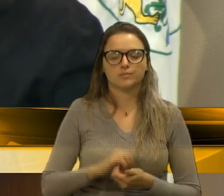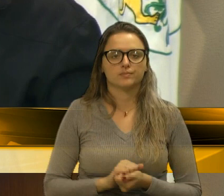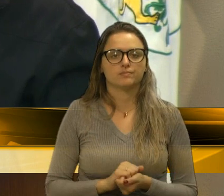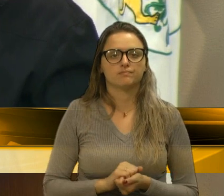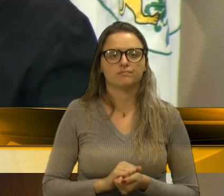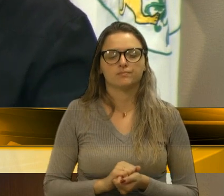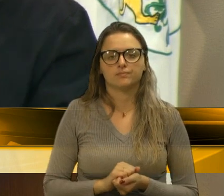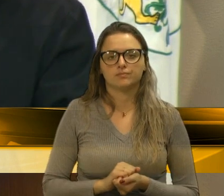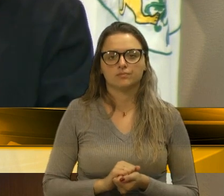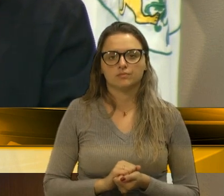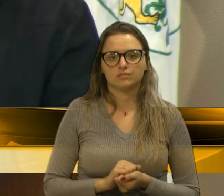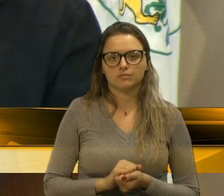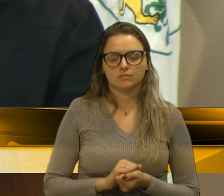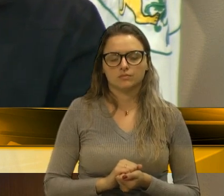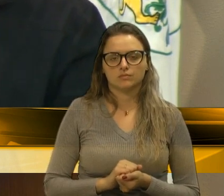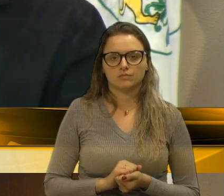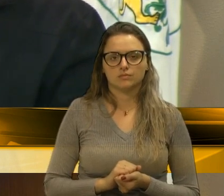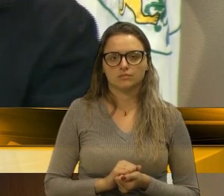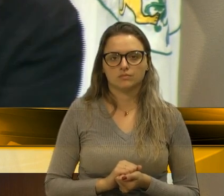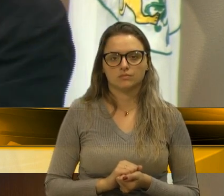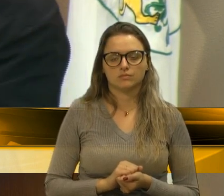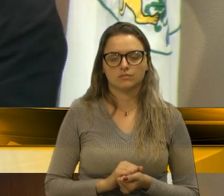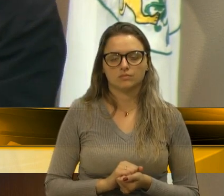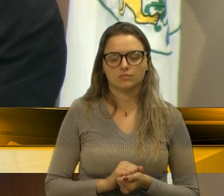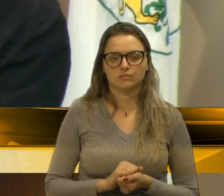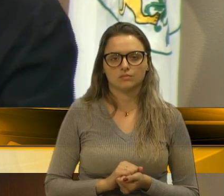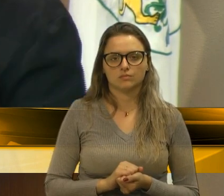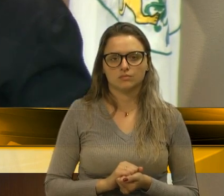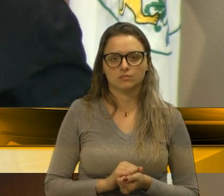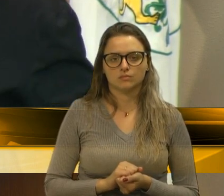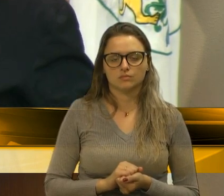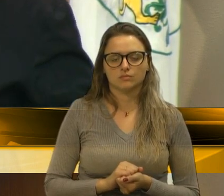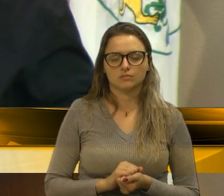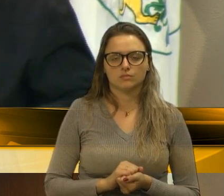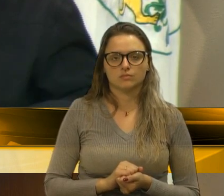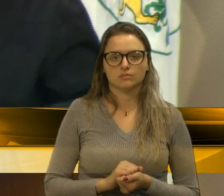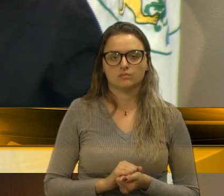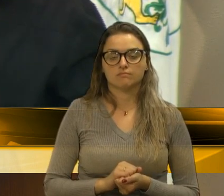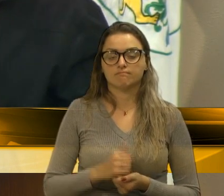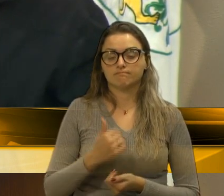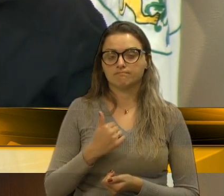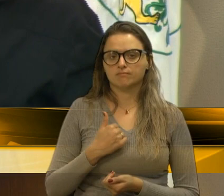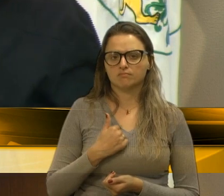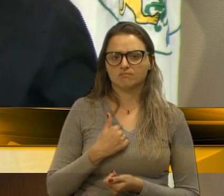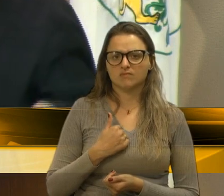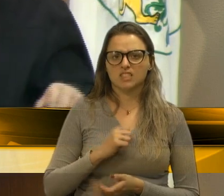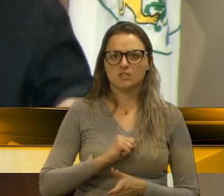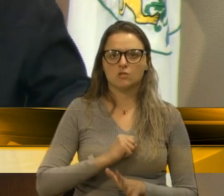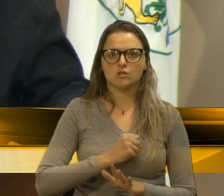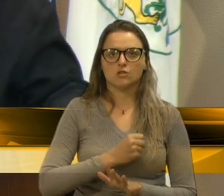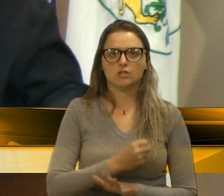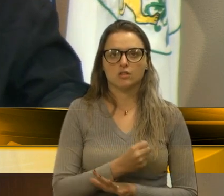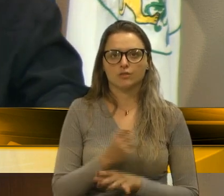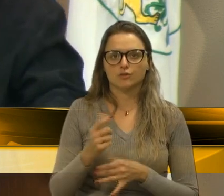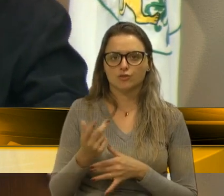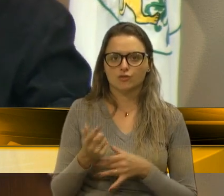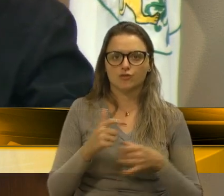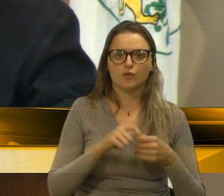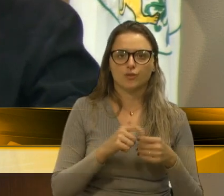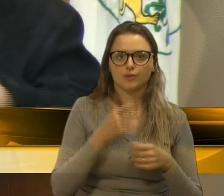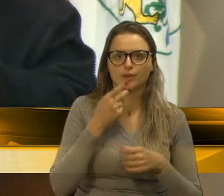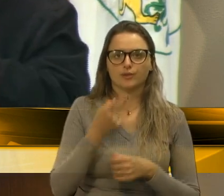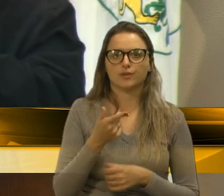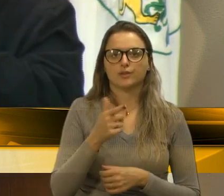fico indignado de ter que voltar ao assunto